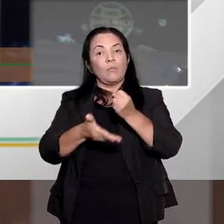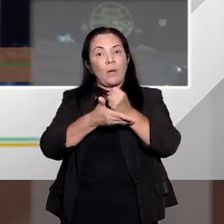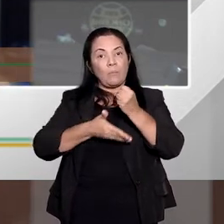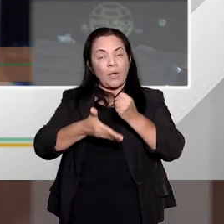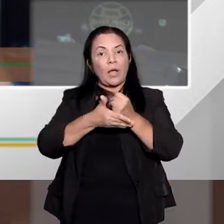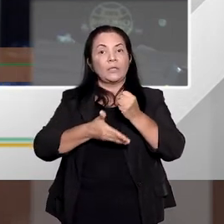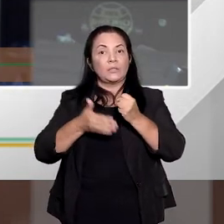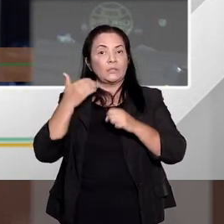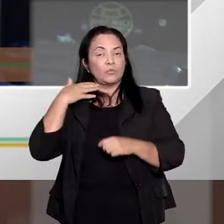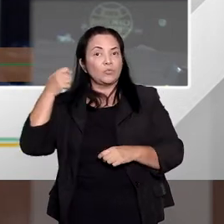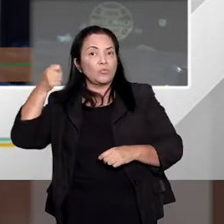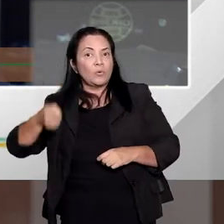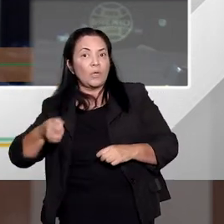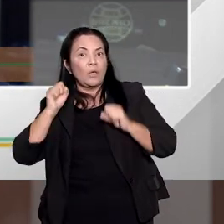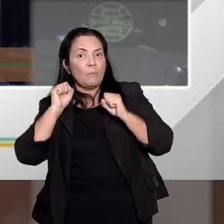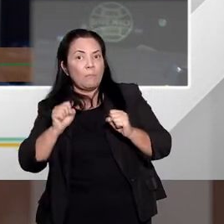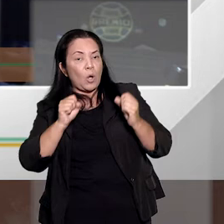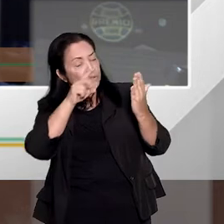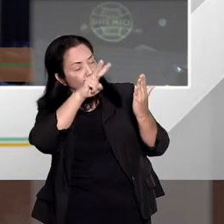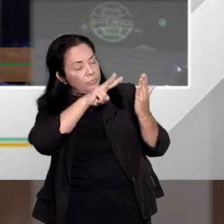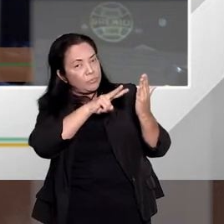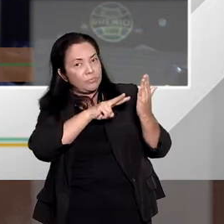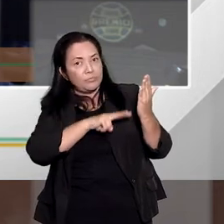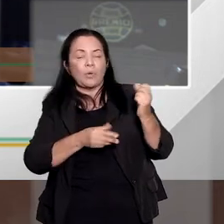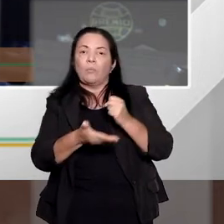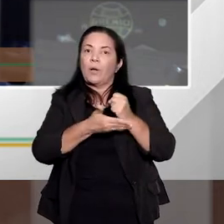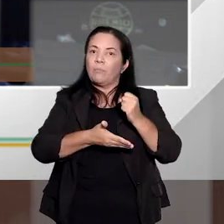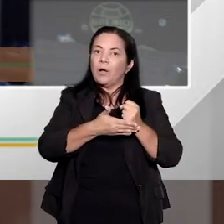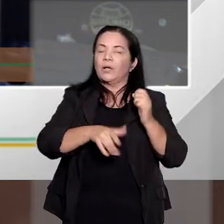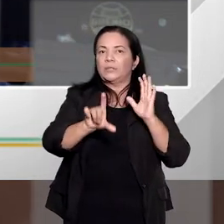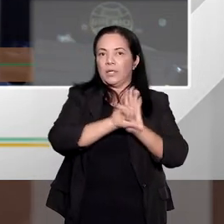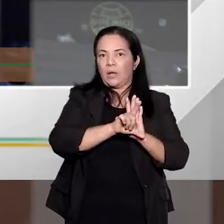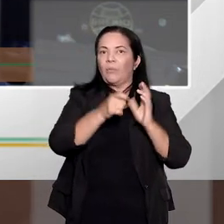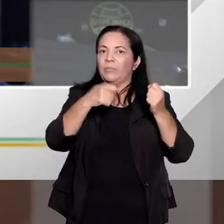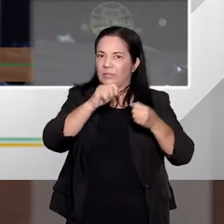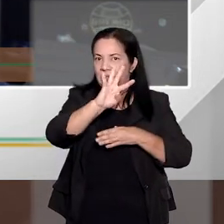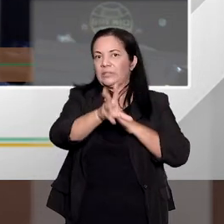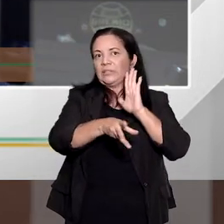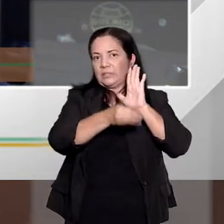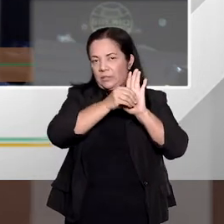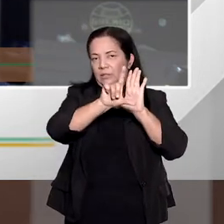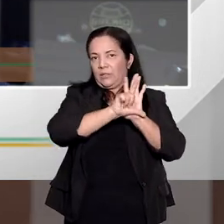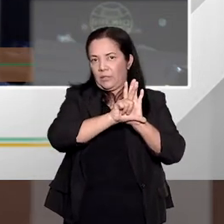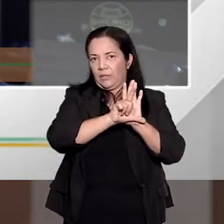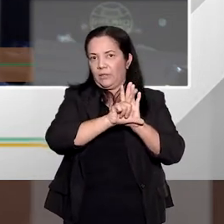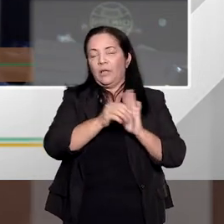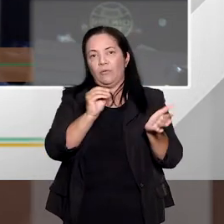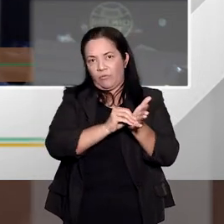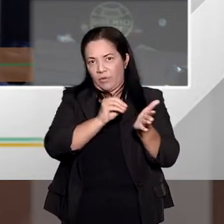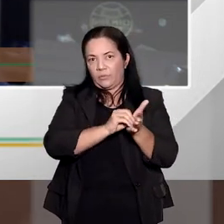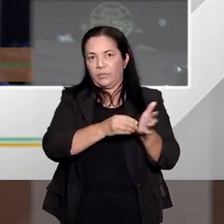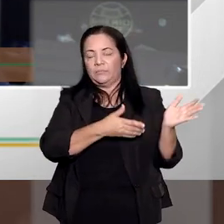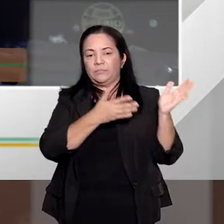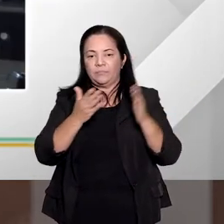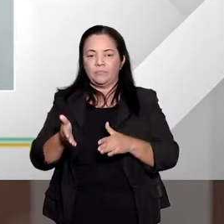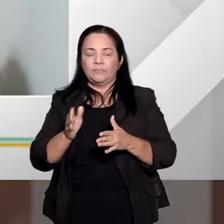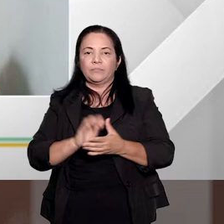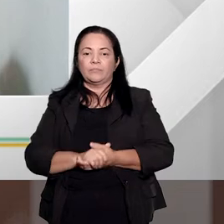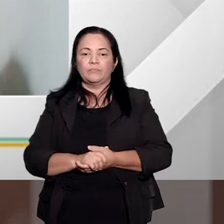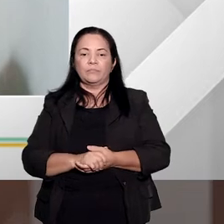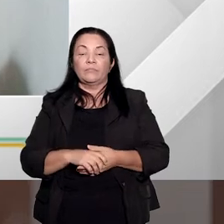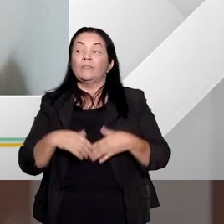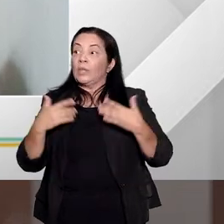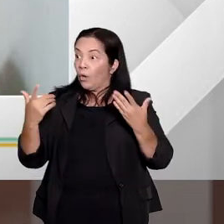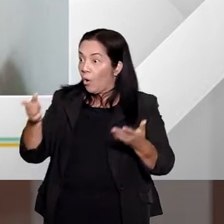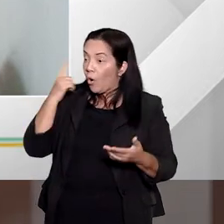para fixação da pena à base no mínimo legal ou acima do mínimo legal. E o seguinte, olhem só,